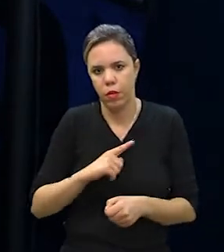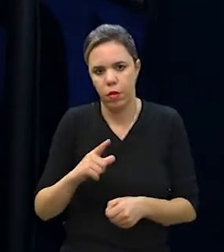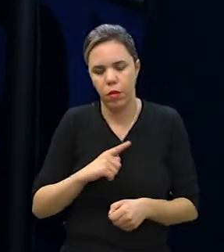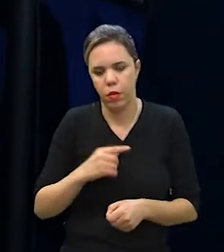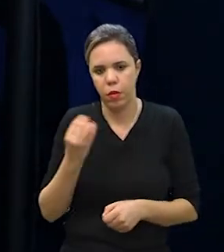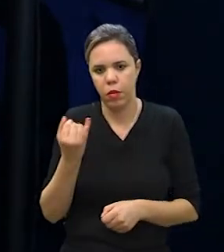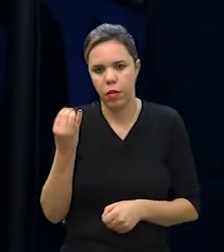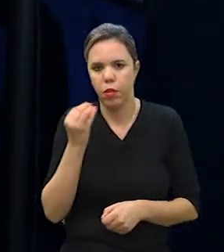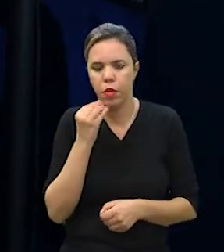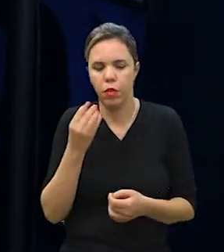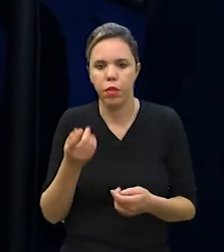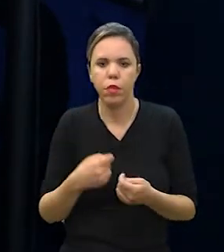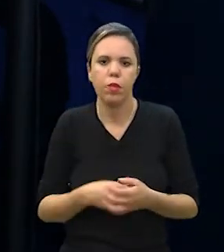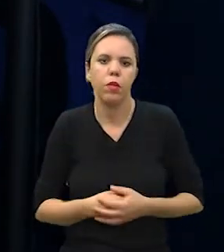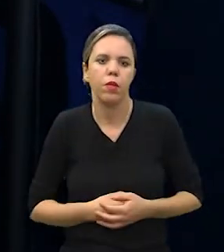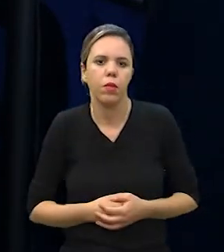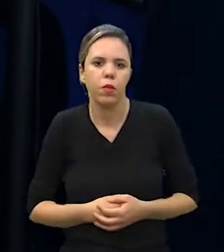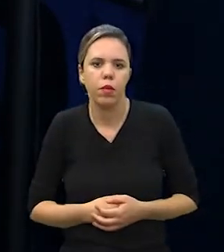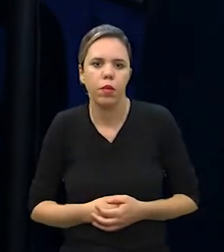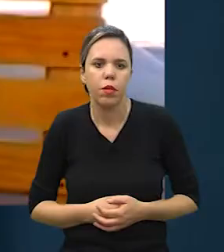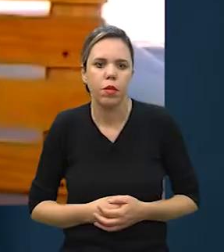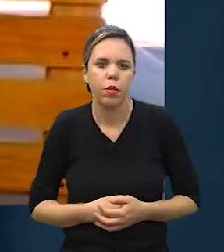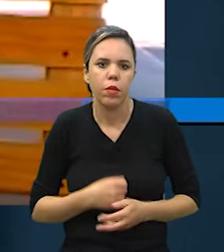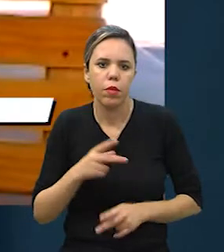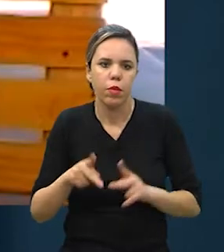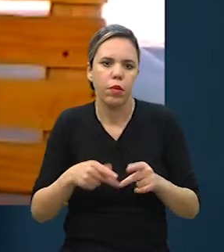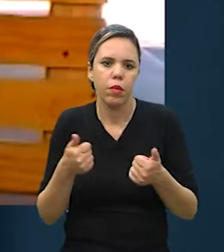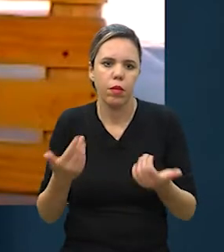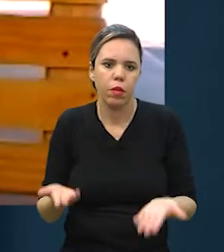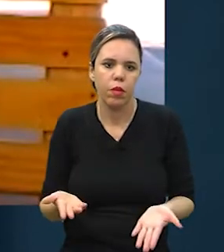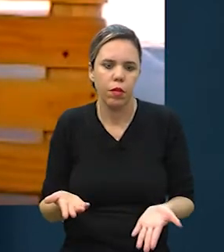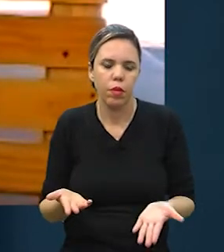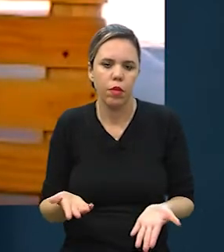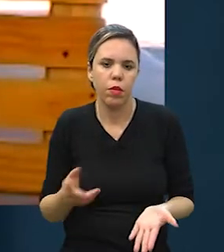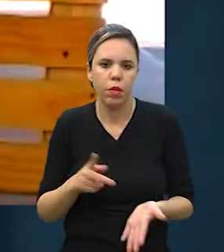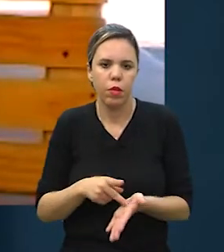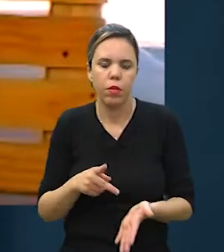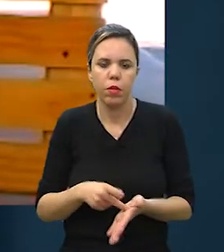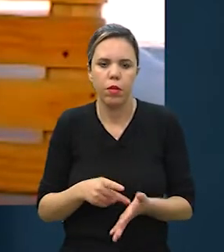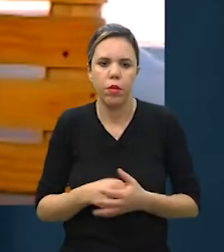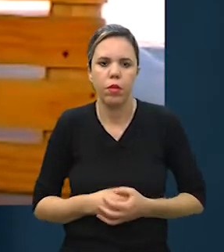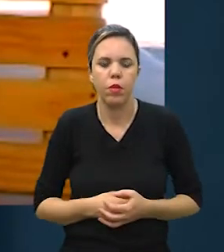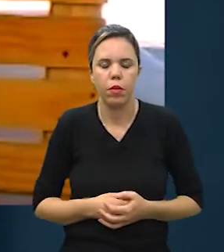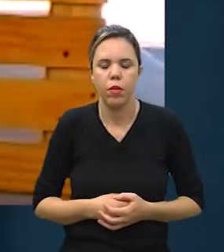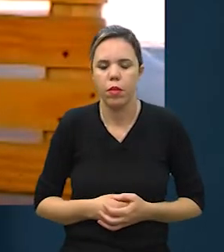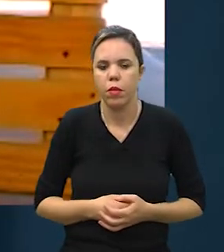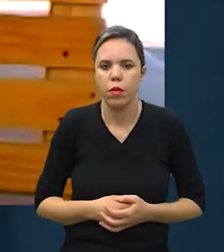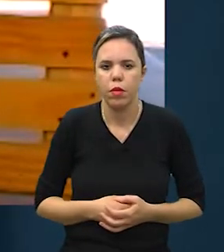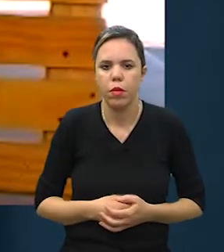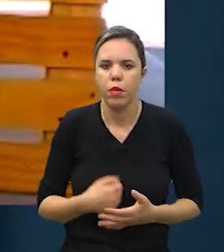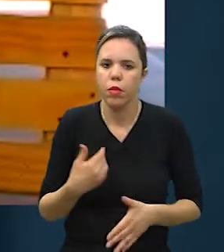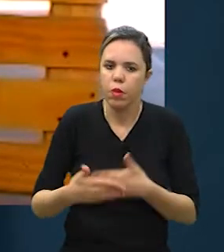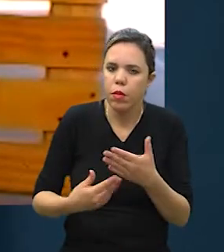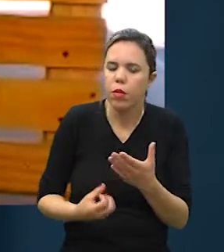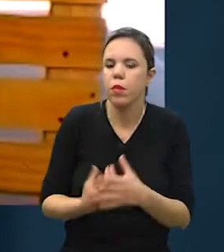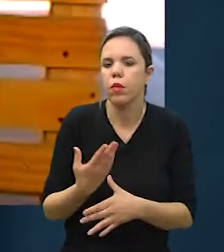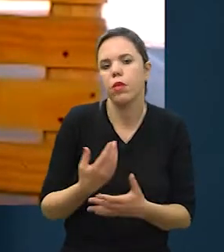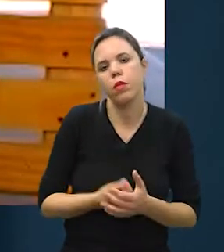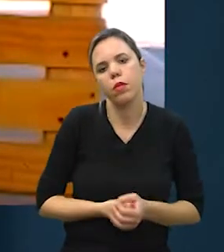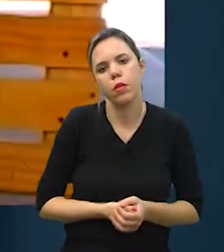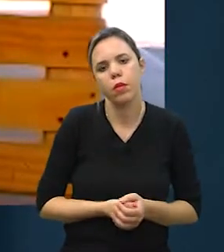ter um nicho importante de mercado? Olá, pessoal. Bom, na verdade, foi algo que foi